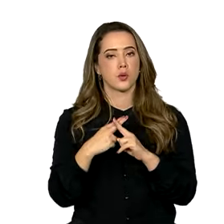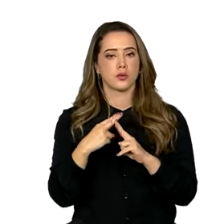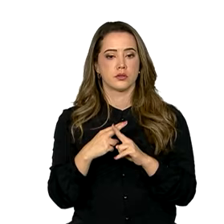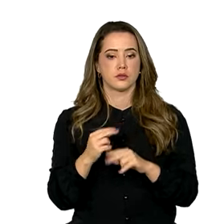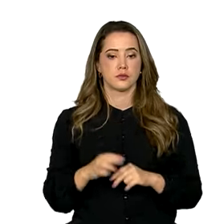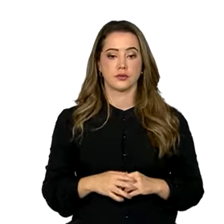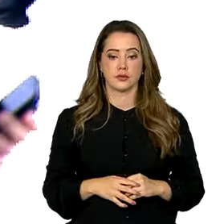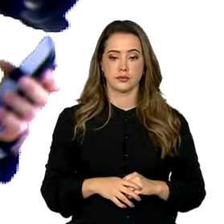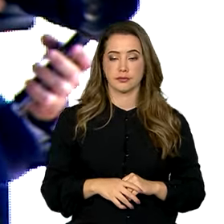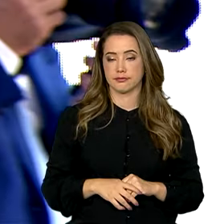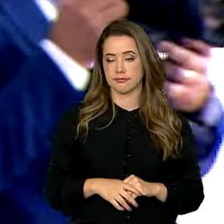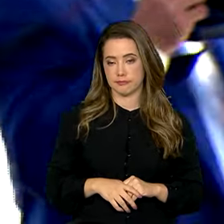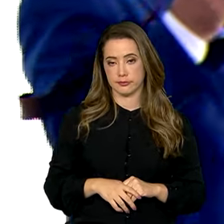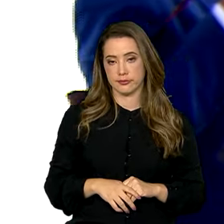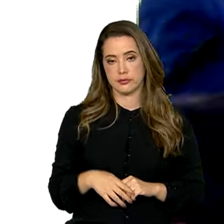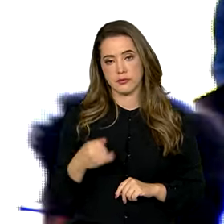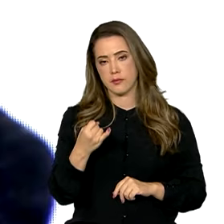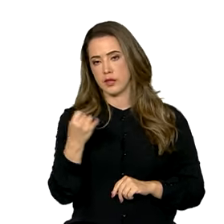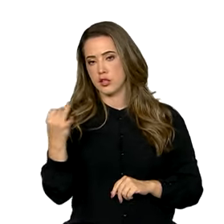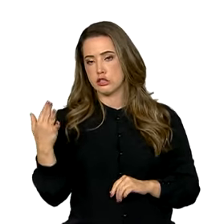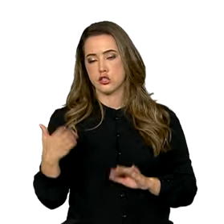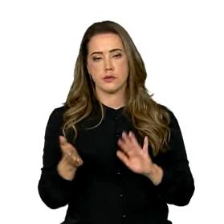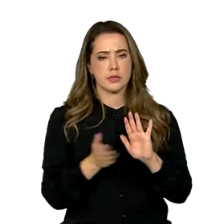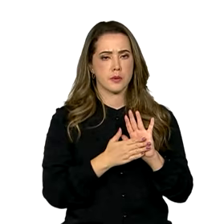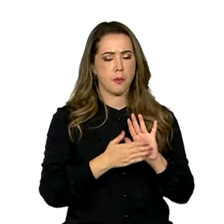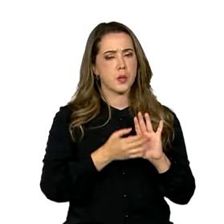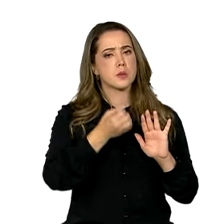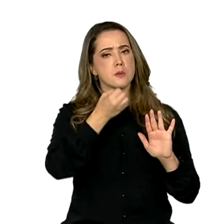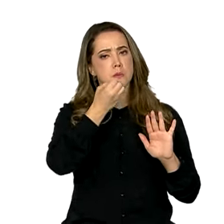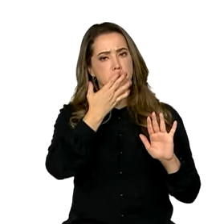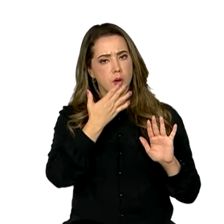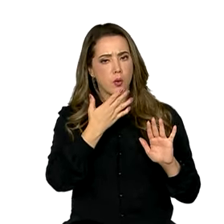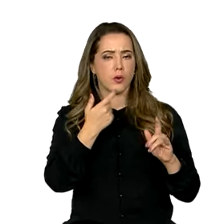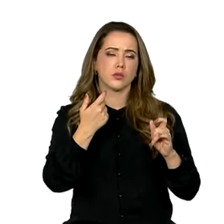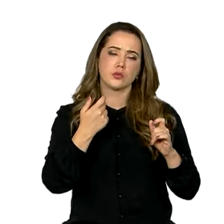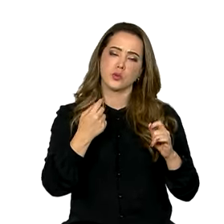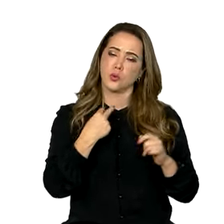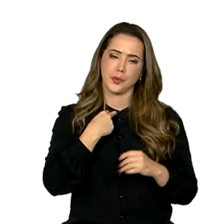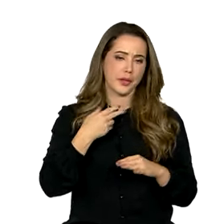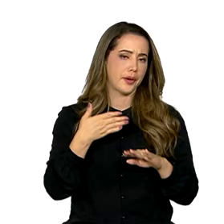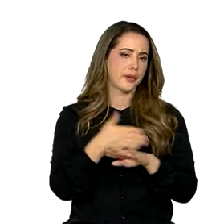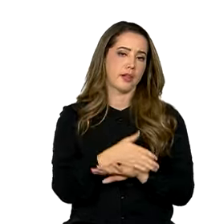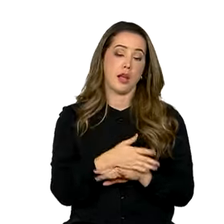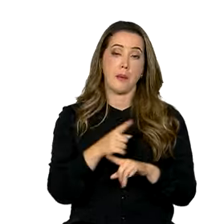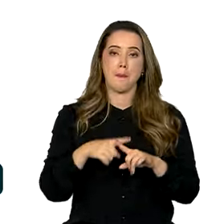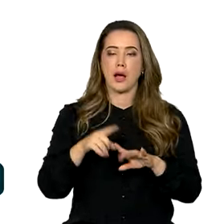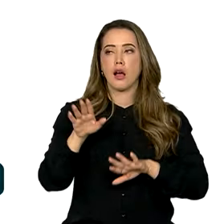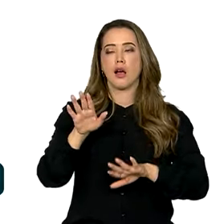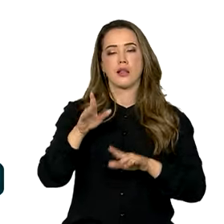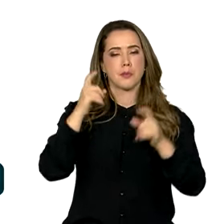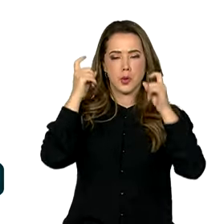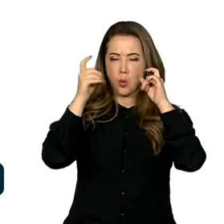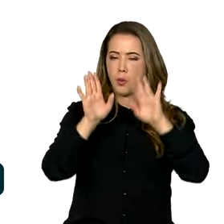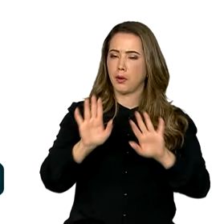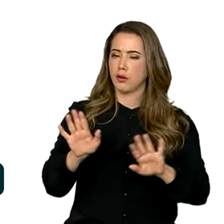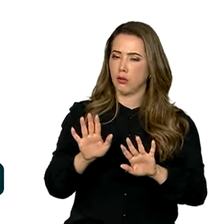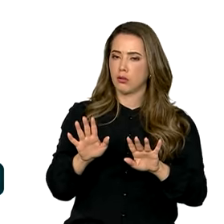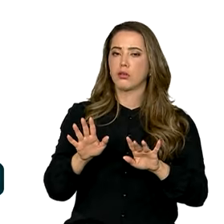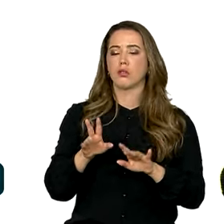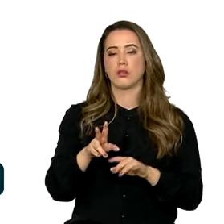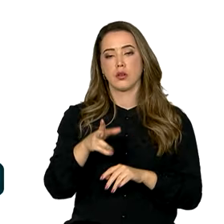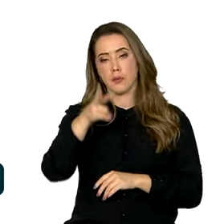Federal. Muitas propostas boas ficaram de fora. Mas não se preocupem, prefeitos,